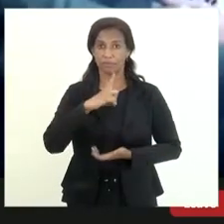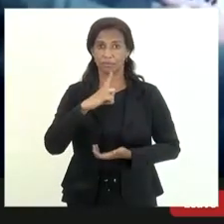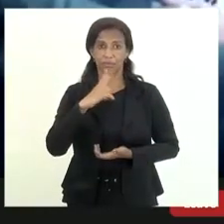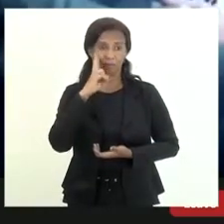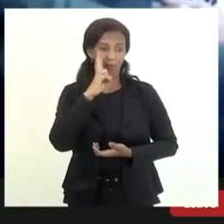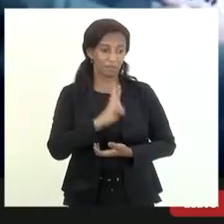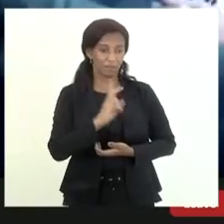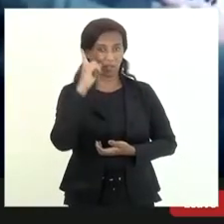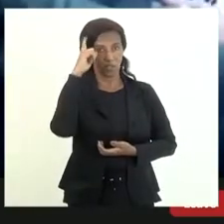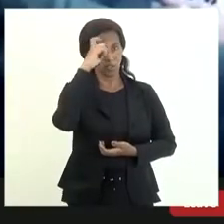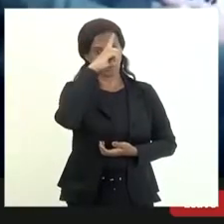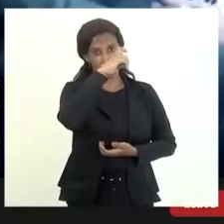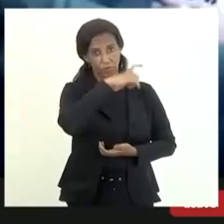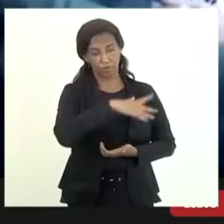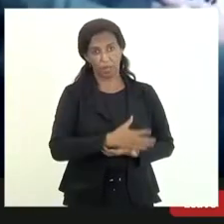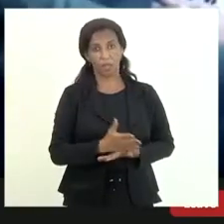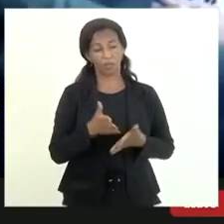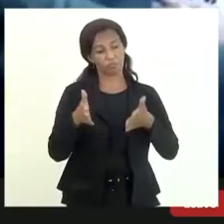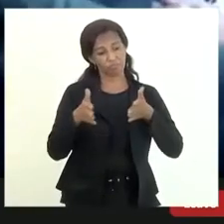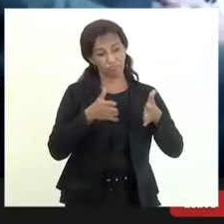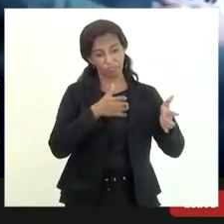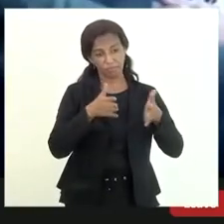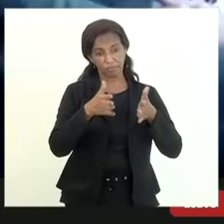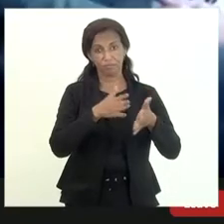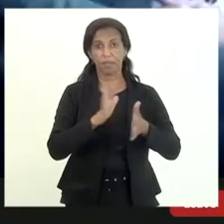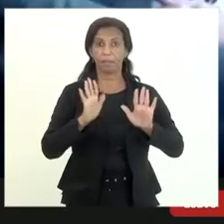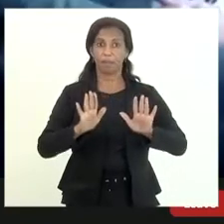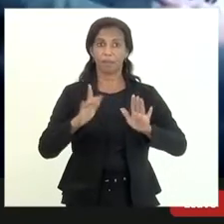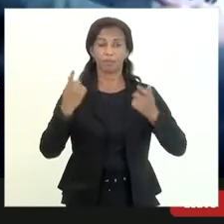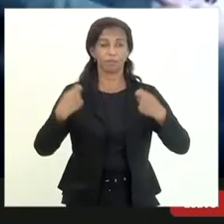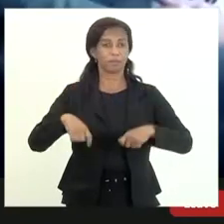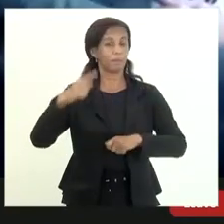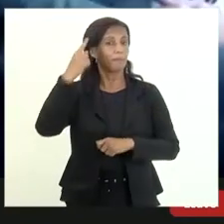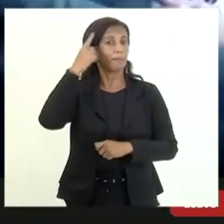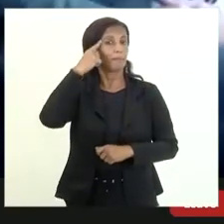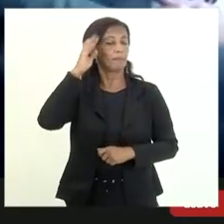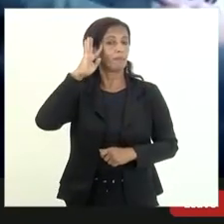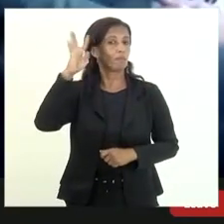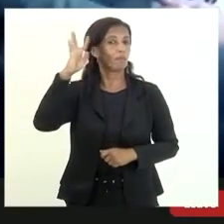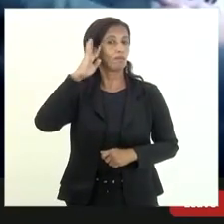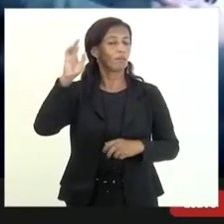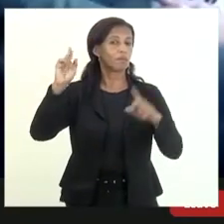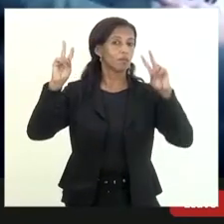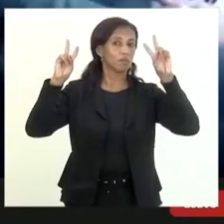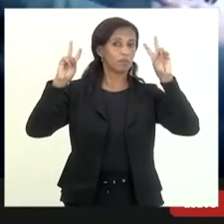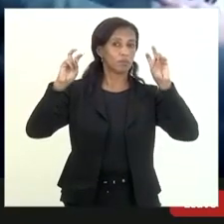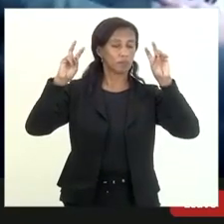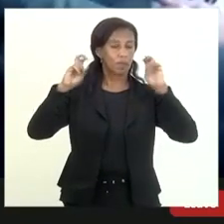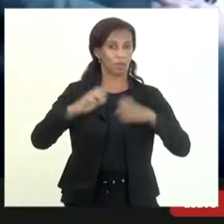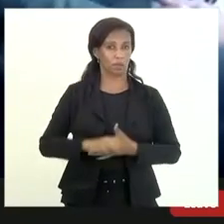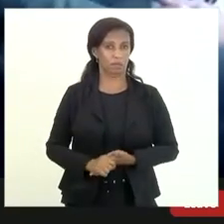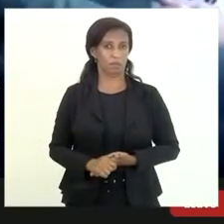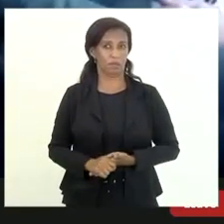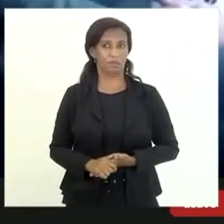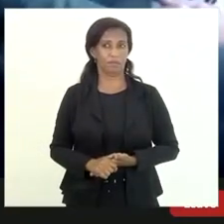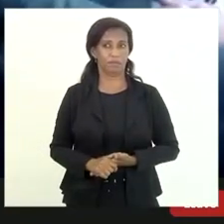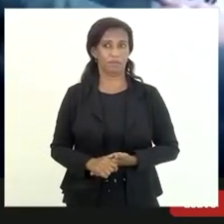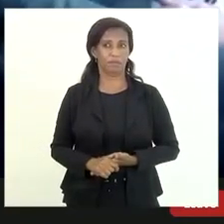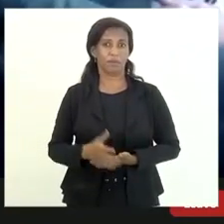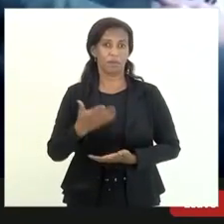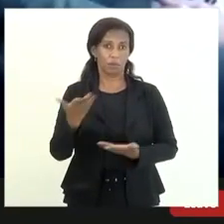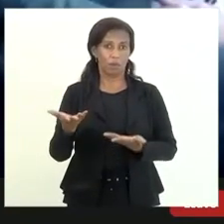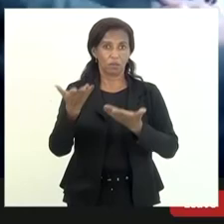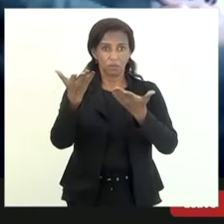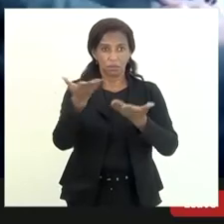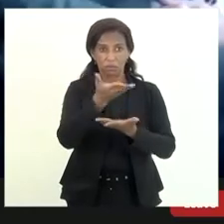ver as dificuldades que vão ter nesse caminho mas temos que pensar e refletir sobre o tema não há acho que você acho que vossa